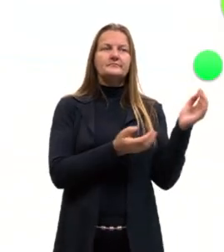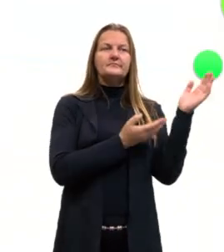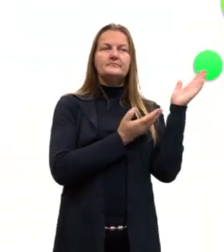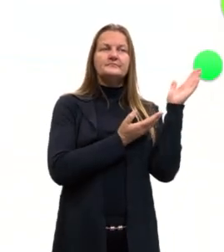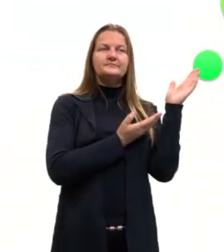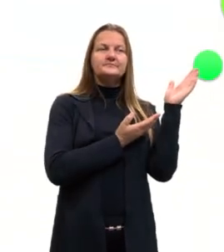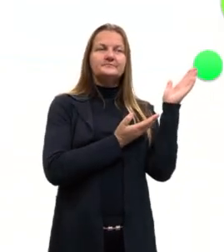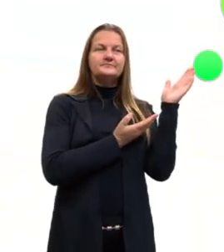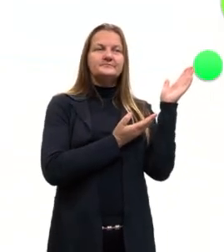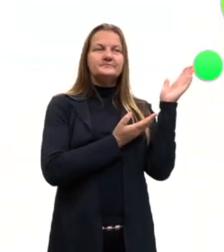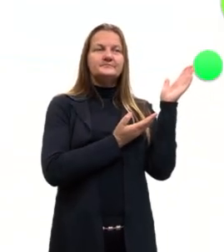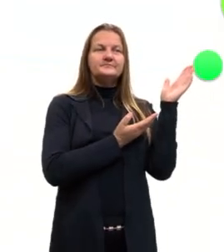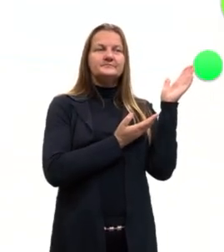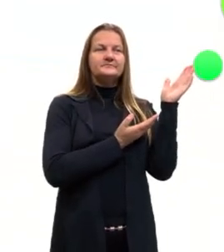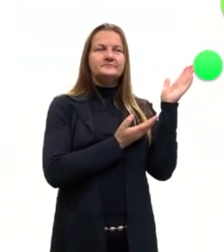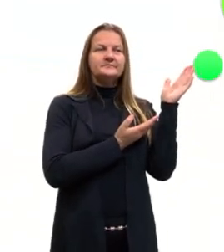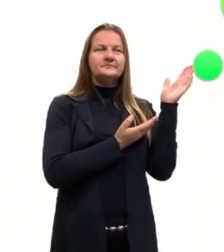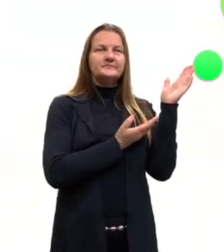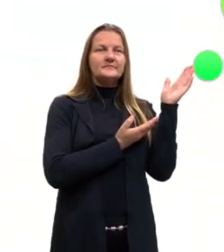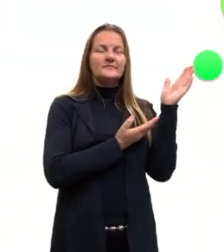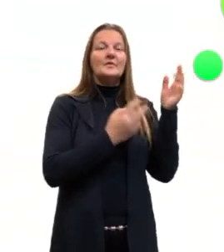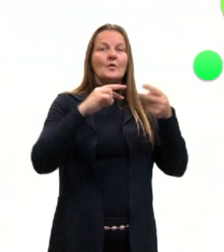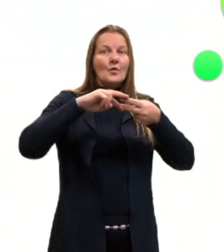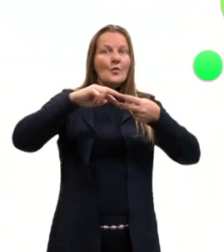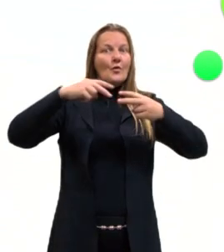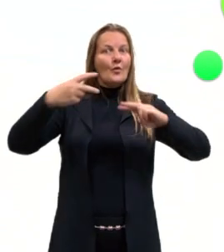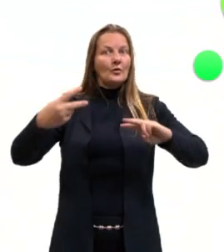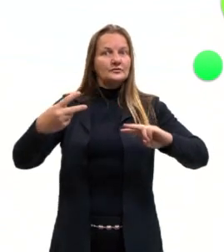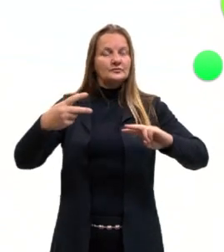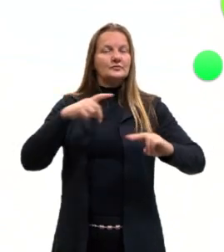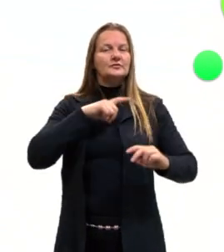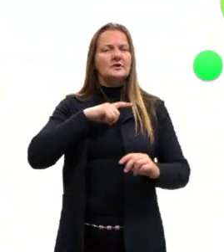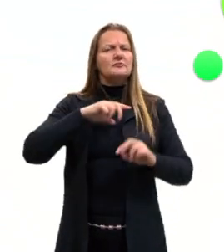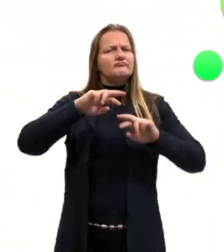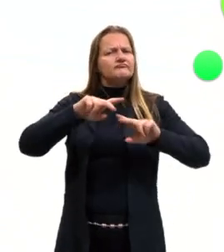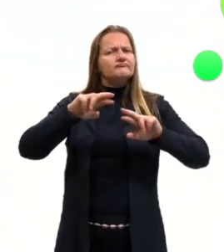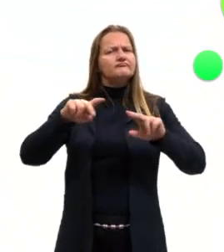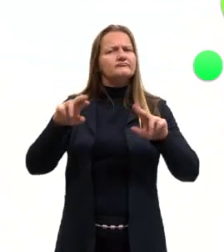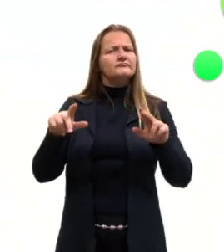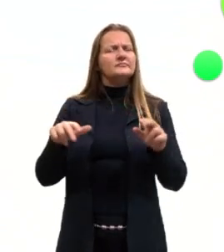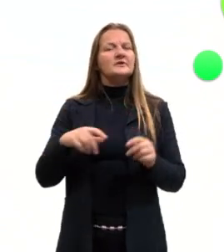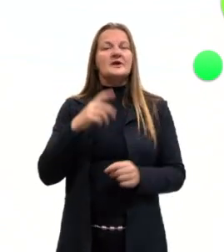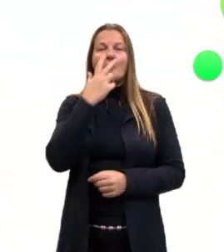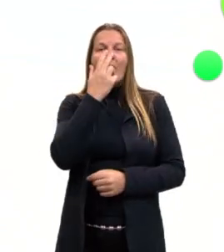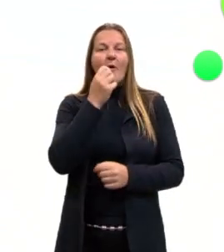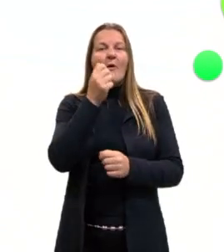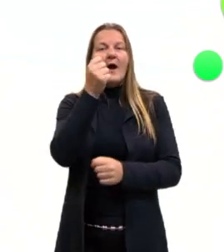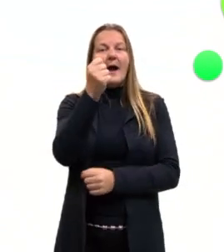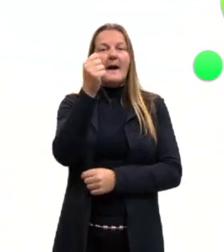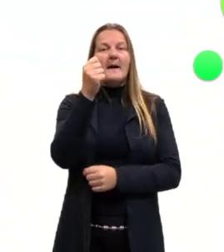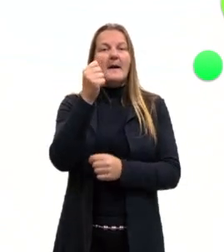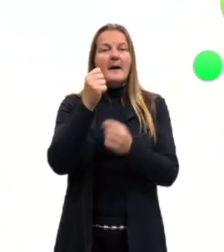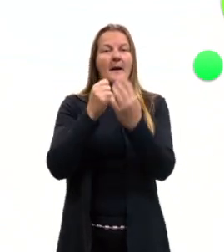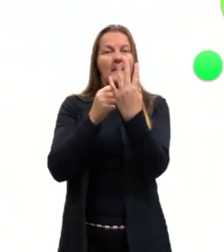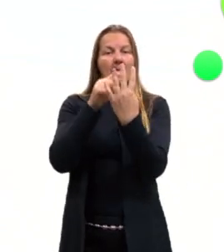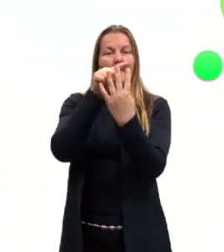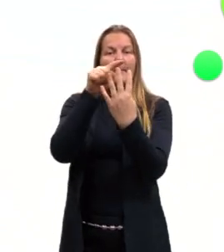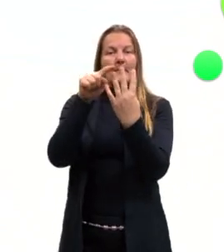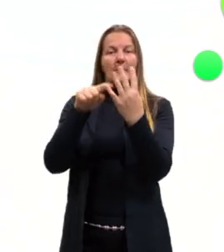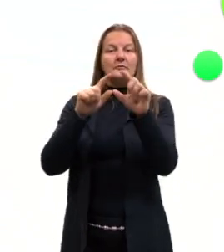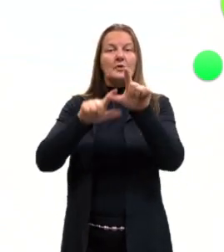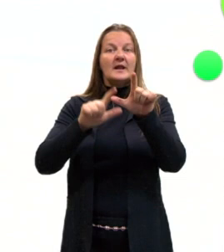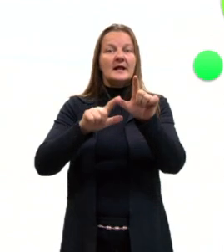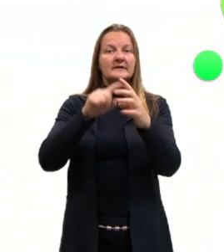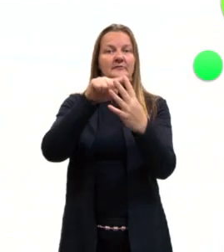Bom, o código genético, ele é formado por um alfabeto de quatro letras, que